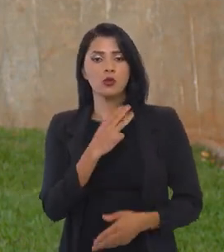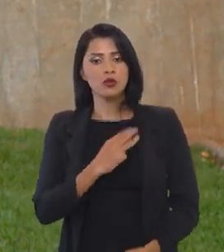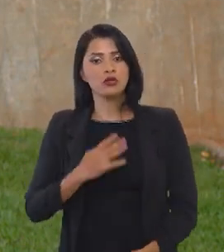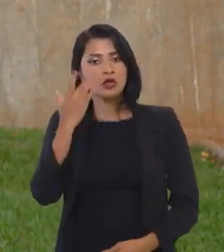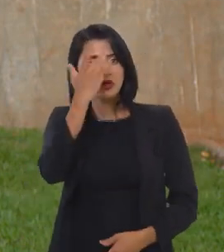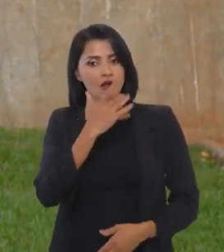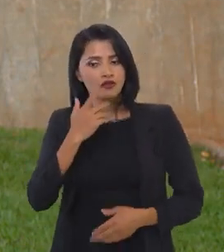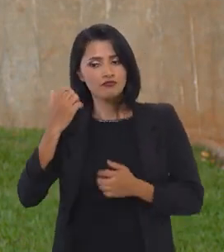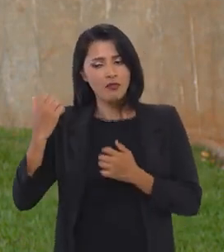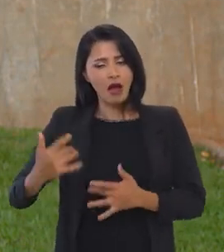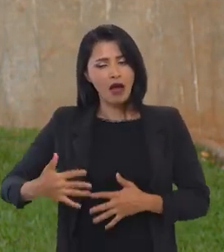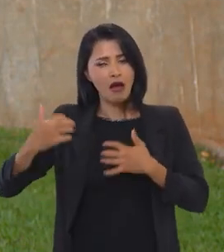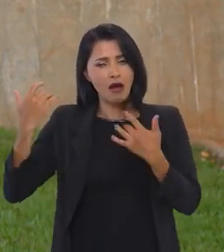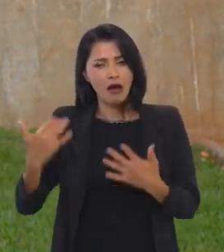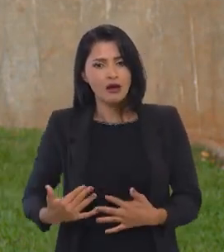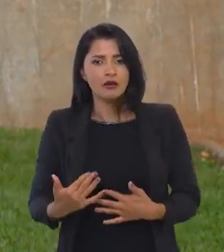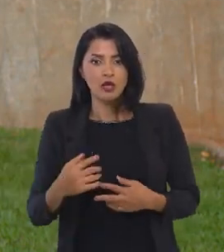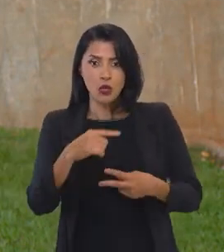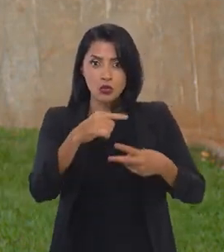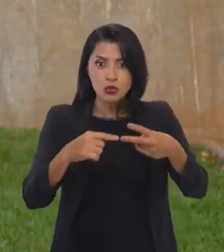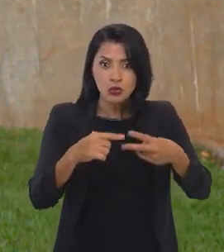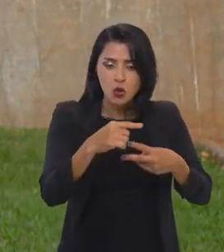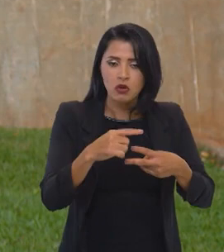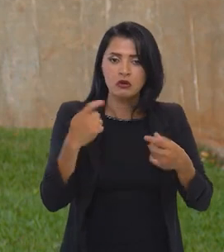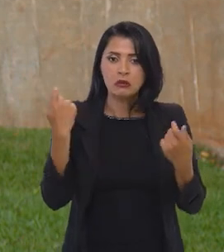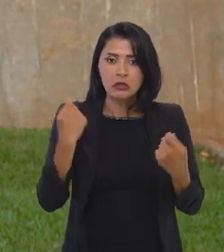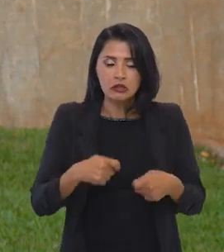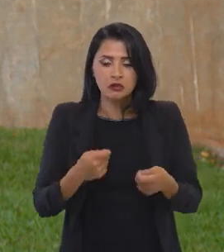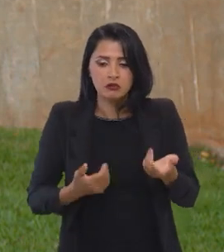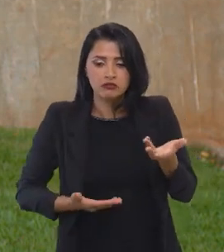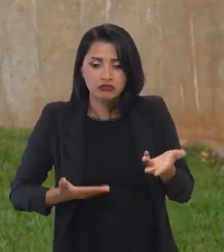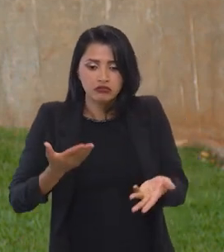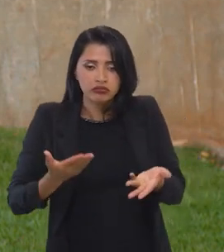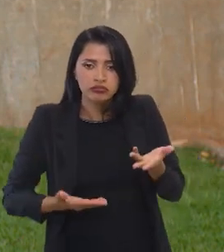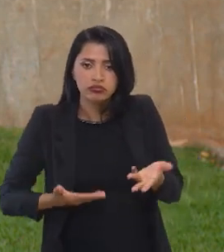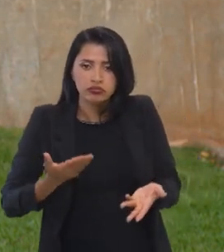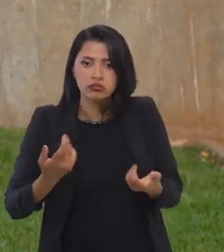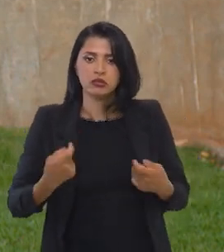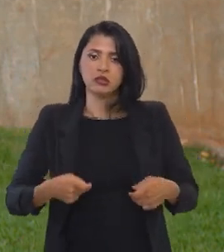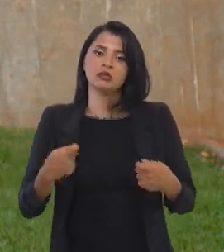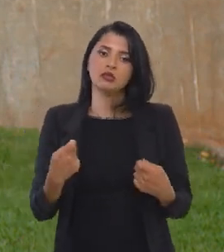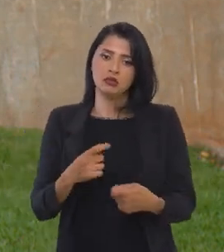que tanto a arrecadação quanto a despesa, elas sejam equilibradas.